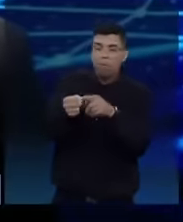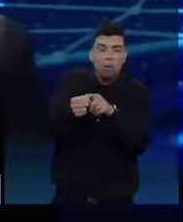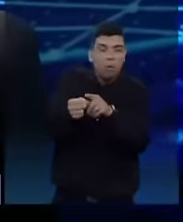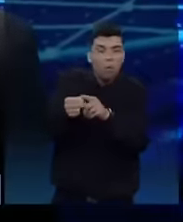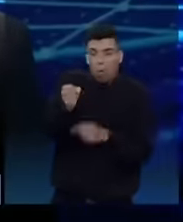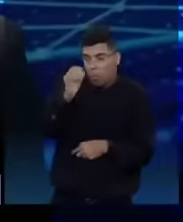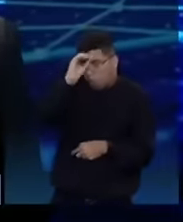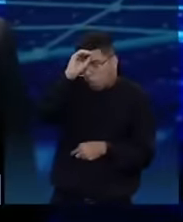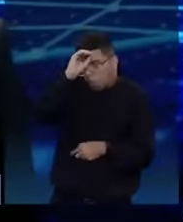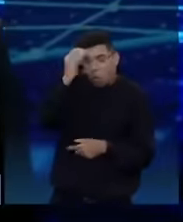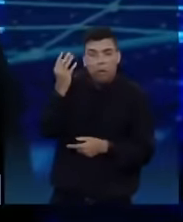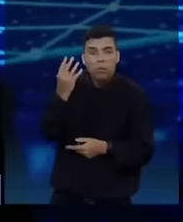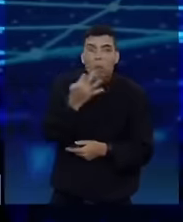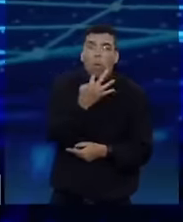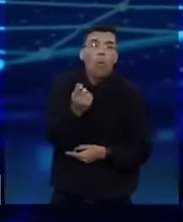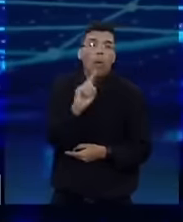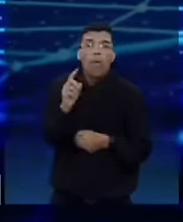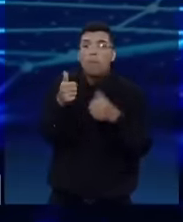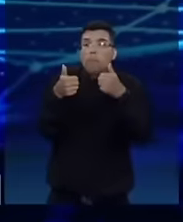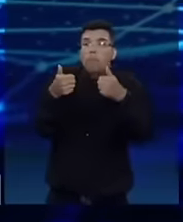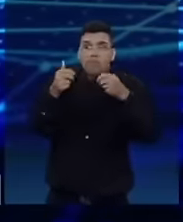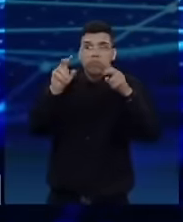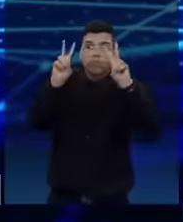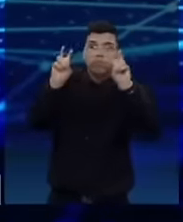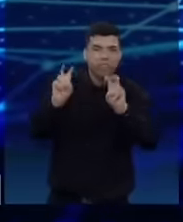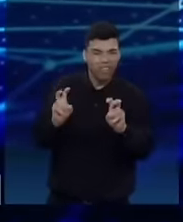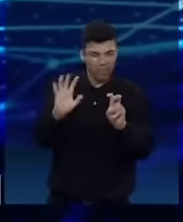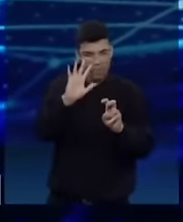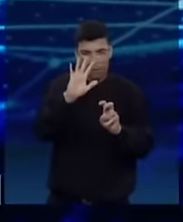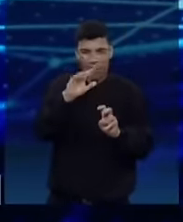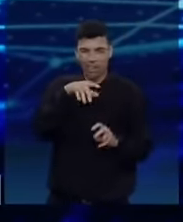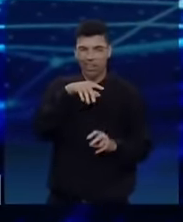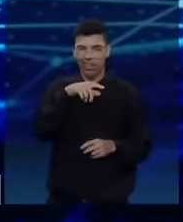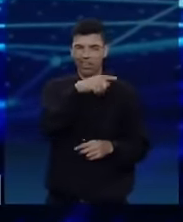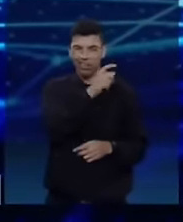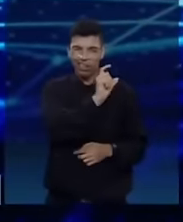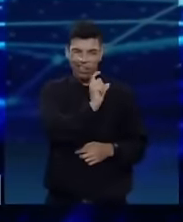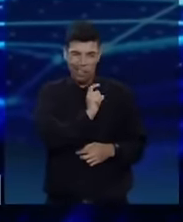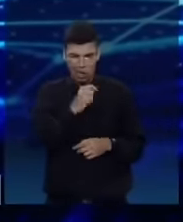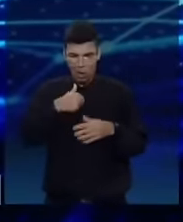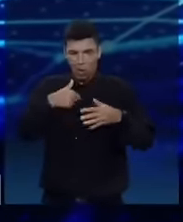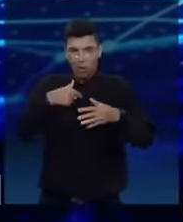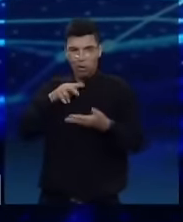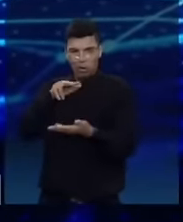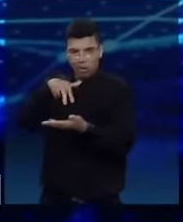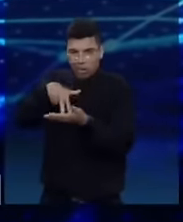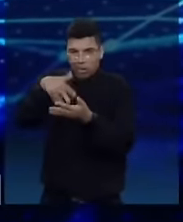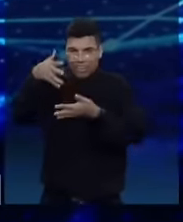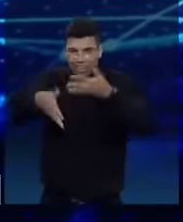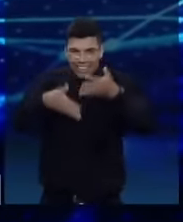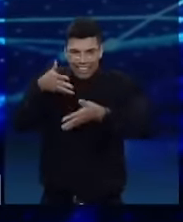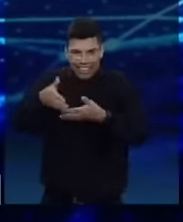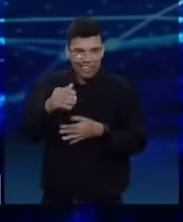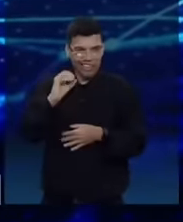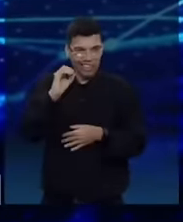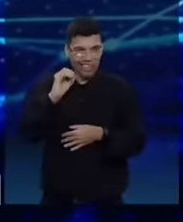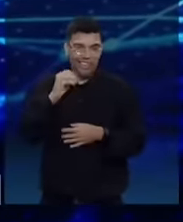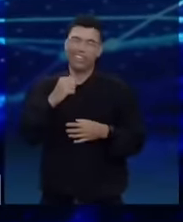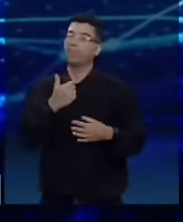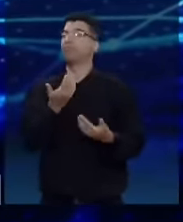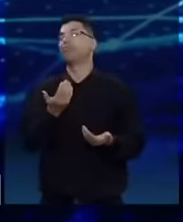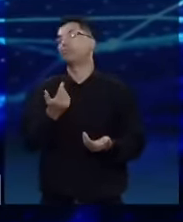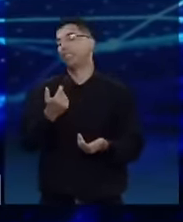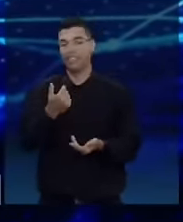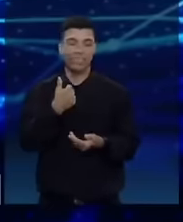vergonha na frente. Agora, falar que eu não fiz nenhum discurso contra você, Lula, oito anos de governo, eu não vou nem rebater isso aí.